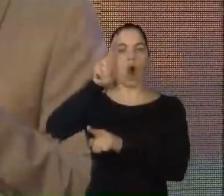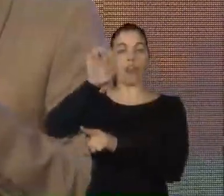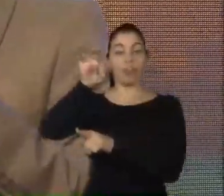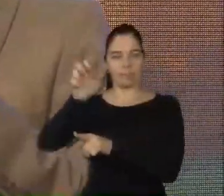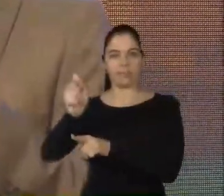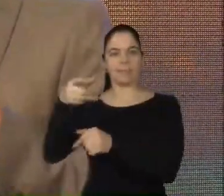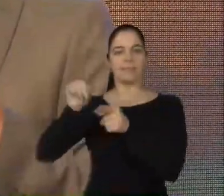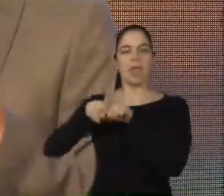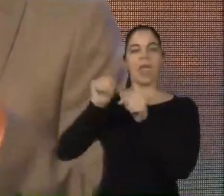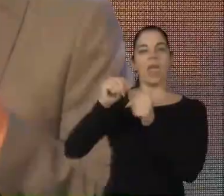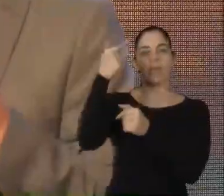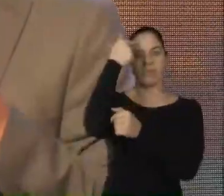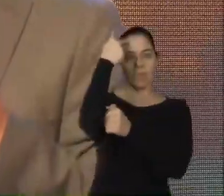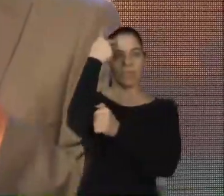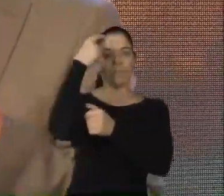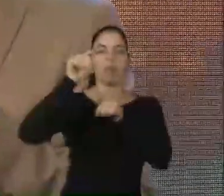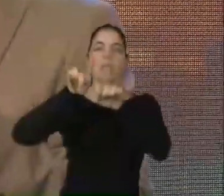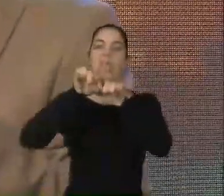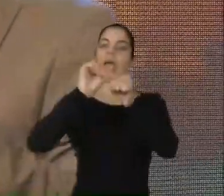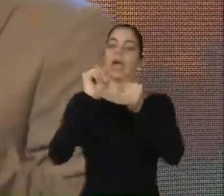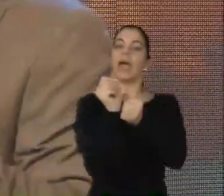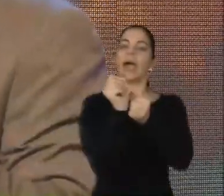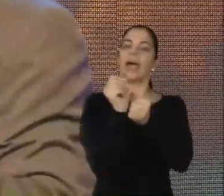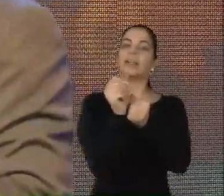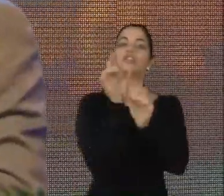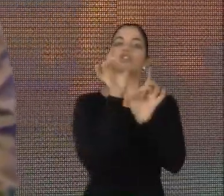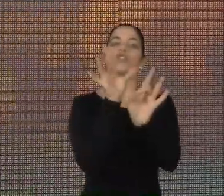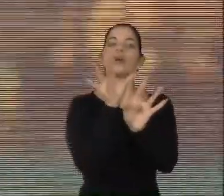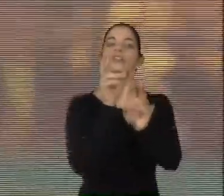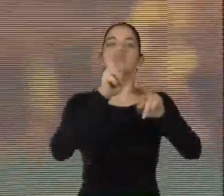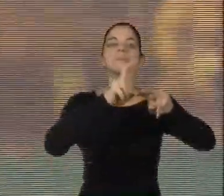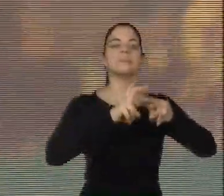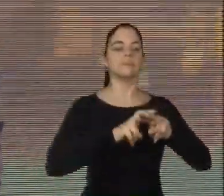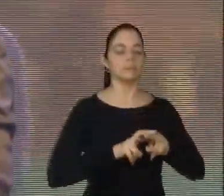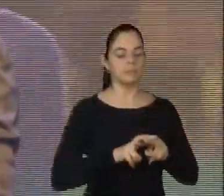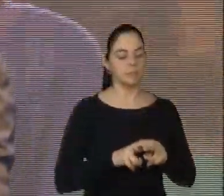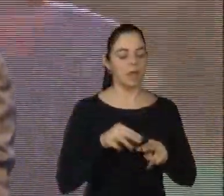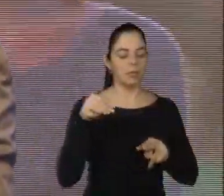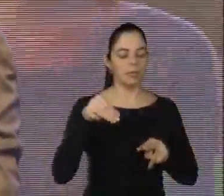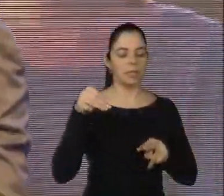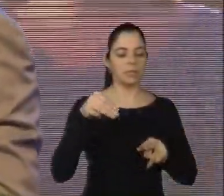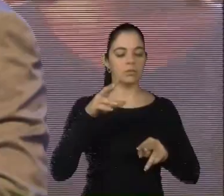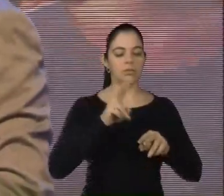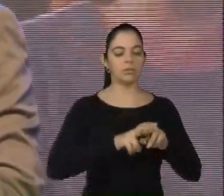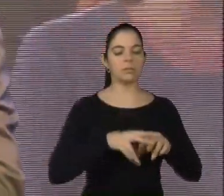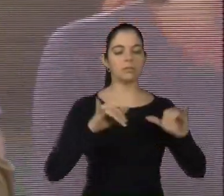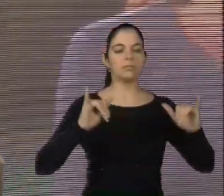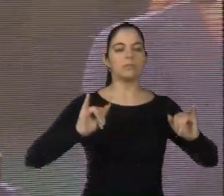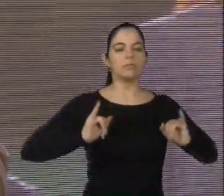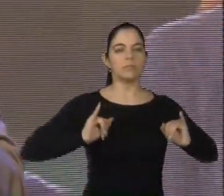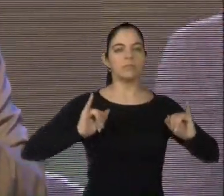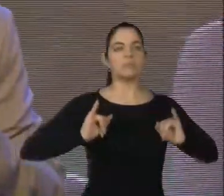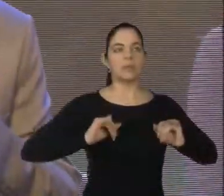pela sua estimulação, só pelo fato de, diariamente, sentar alguns minutos, prestar atenção na respiração e tirar do pano de